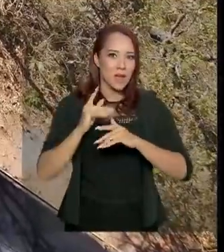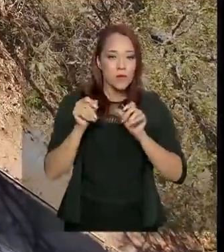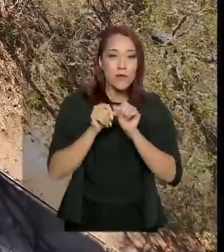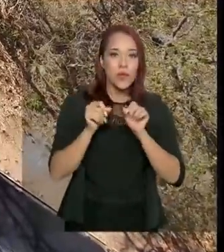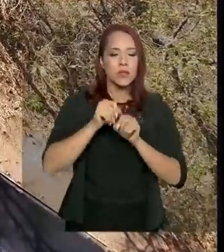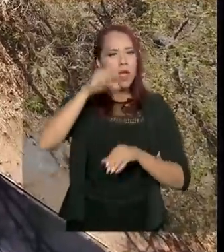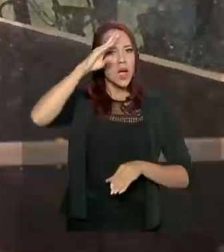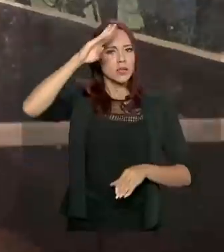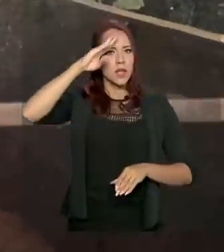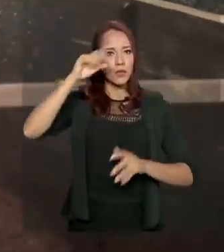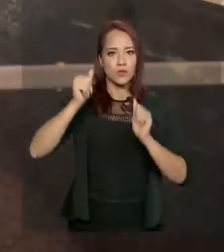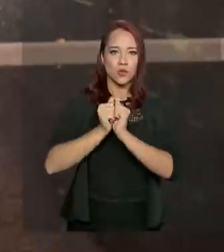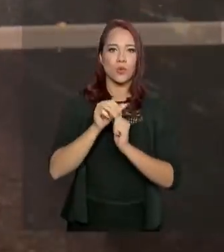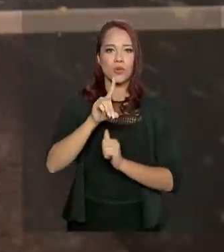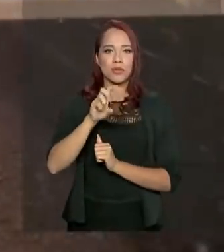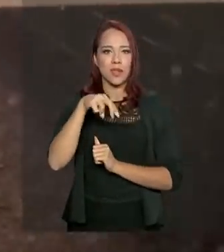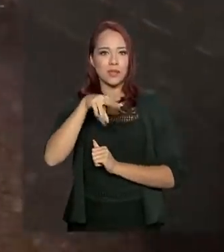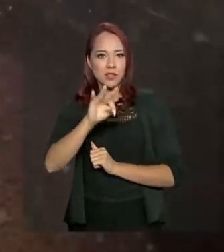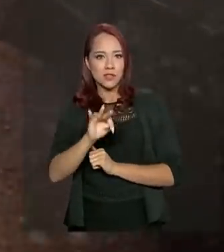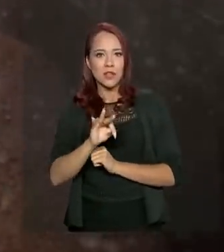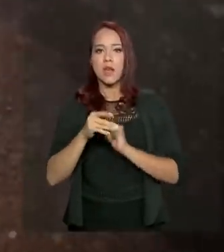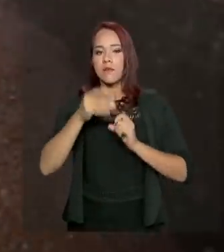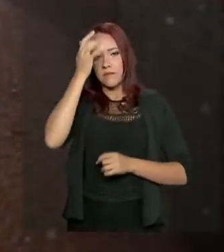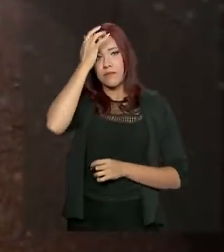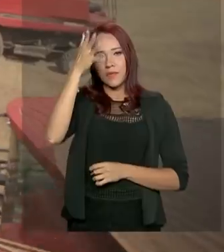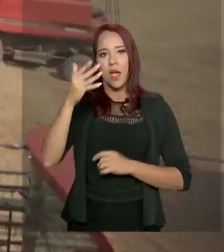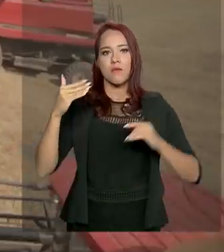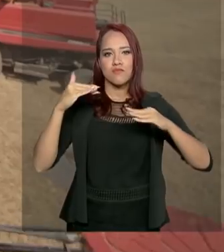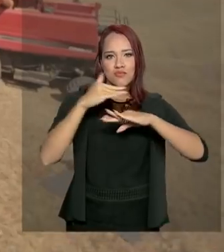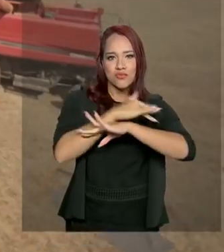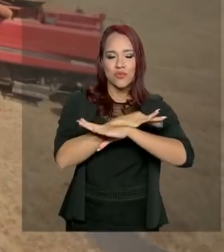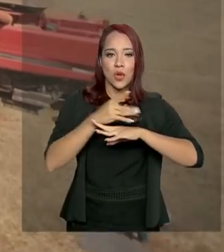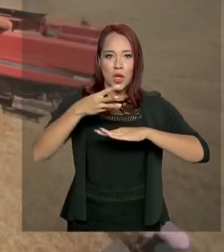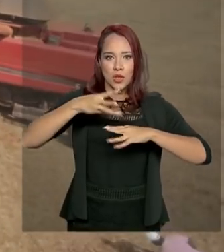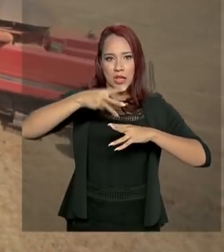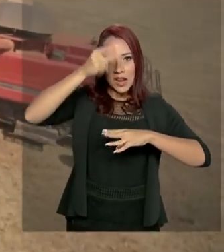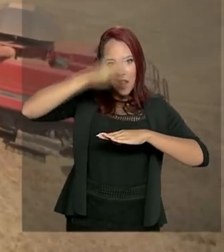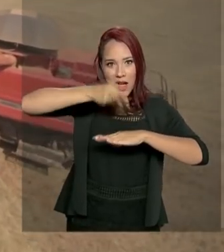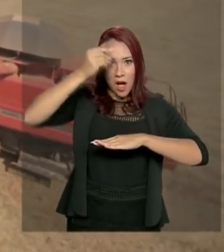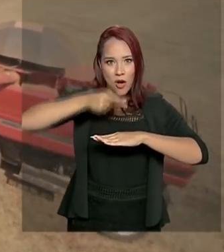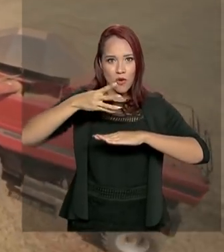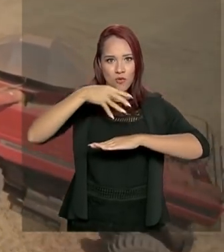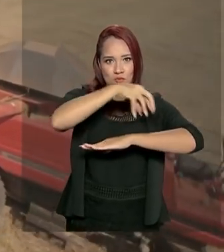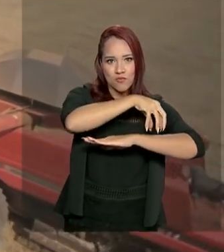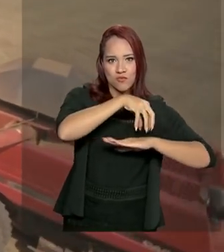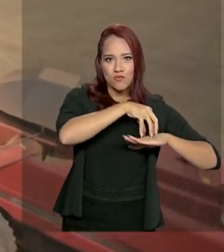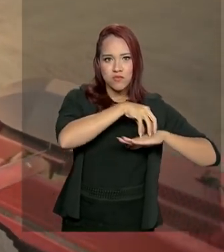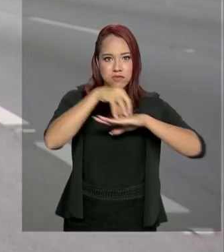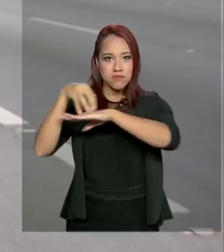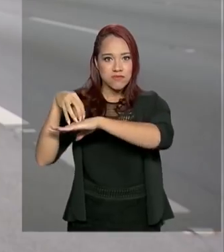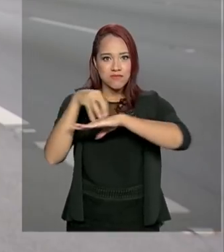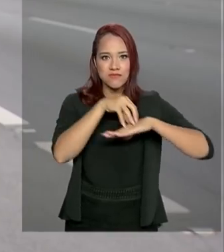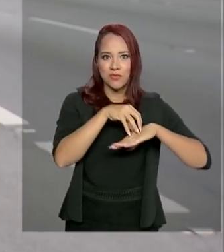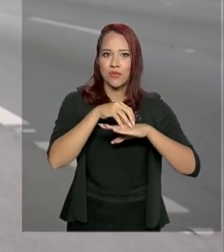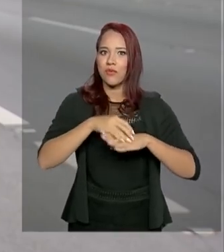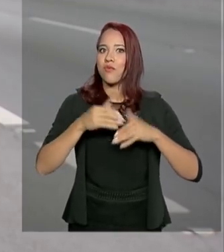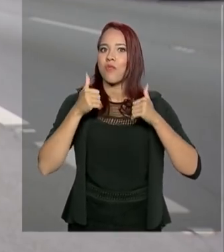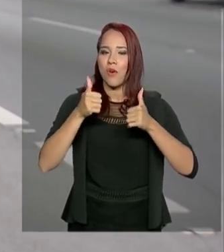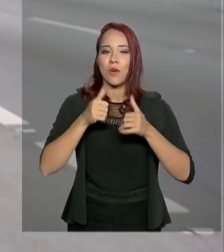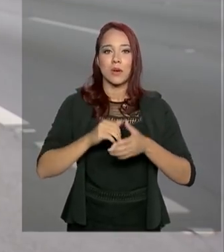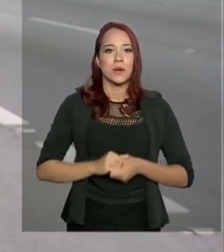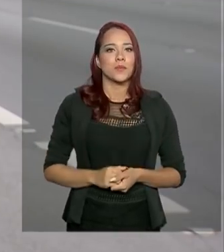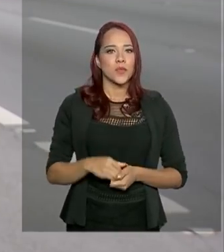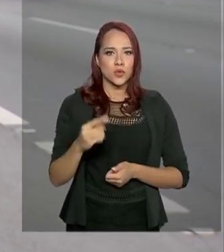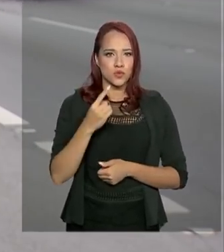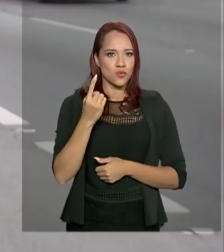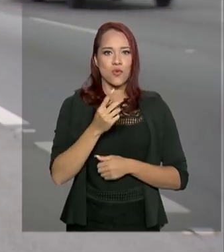Exército e o DENIT, vai facilitar o transporte dos grãos colhidos em consecutivas safras recordes. Não é apenas no modal